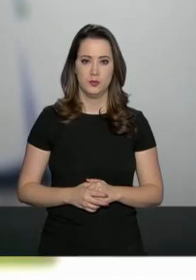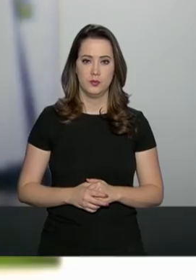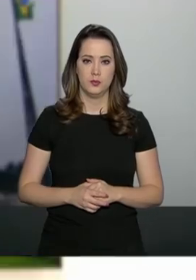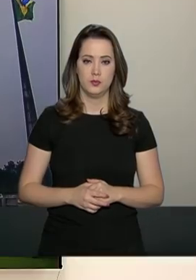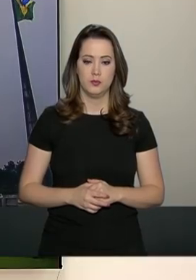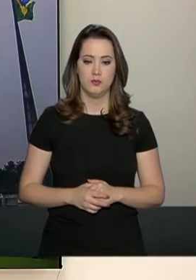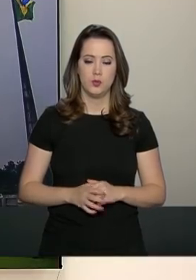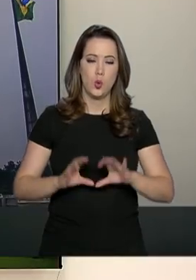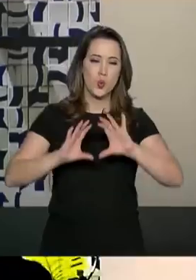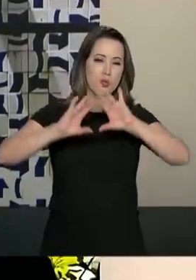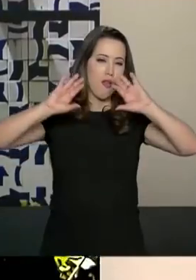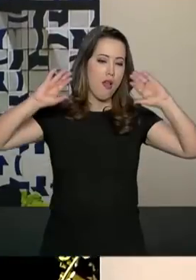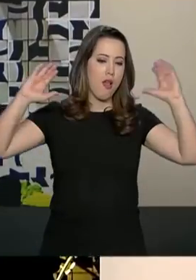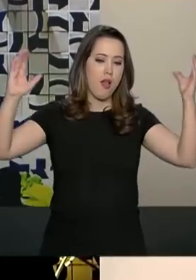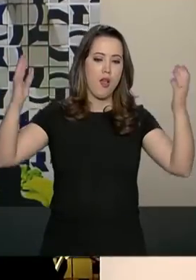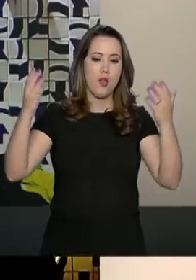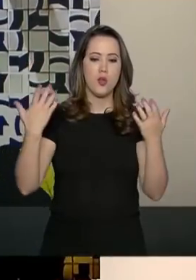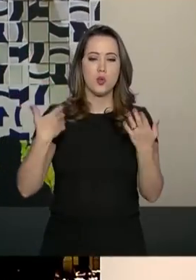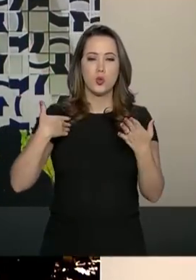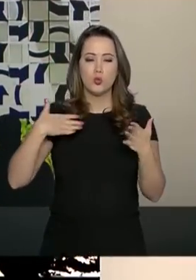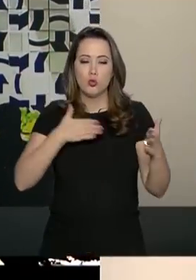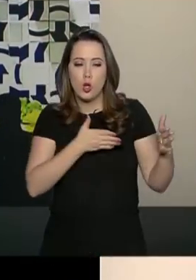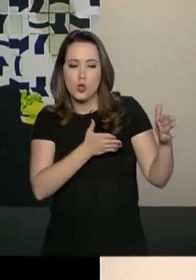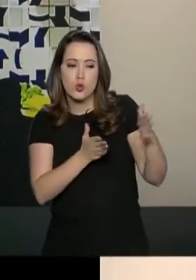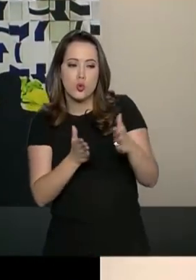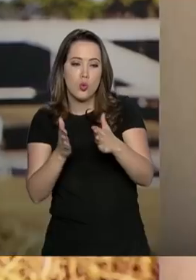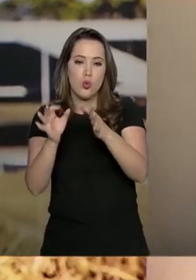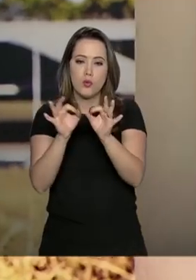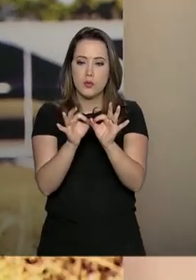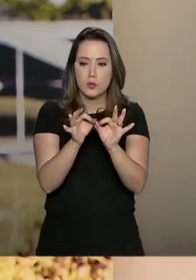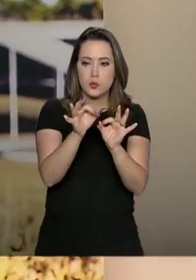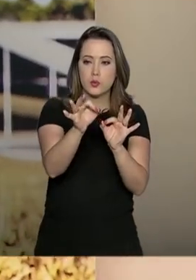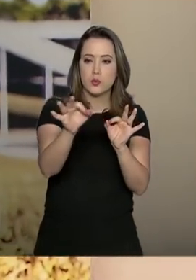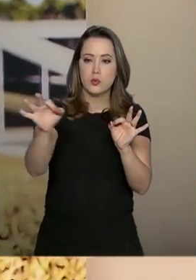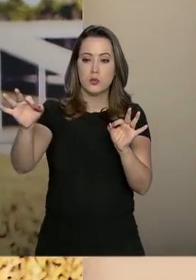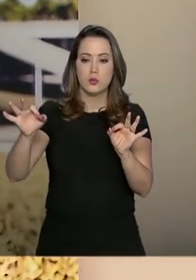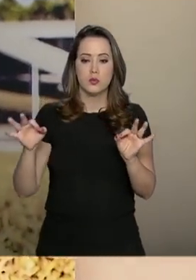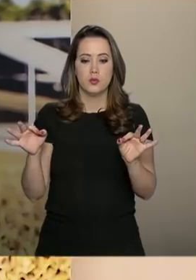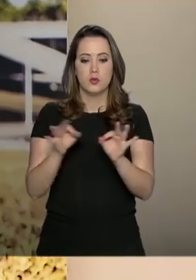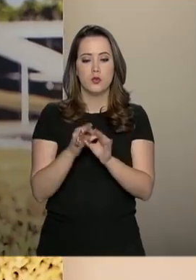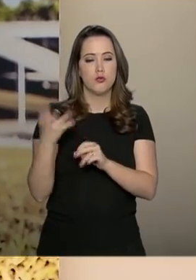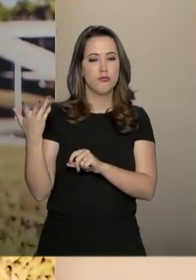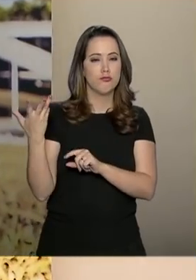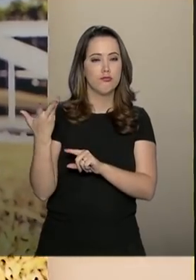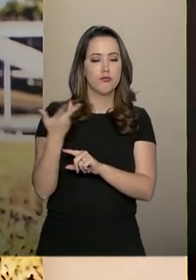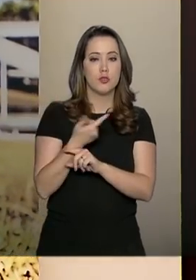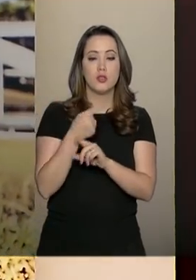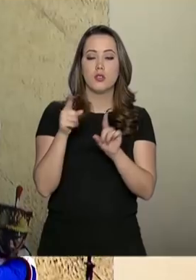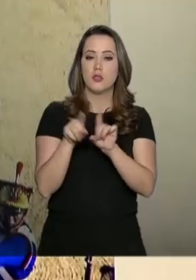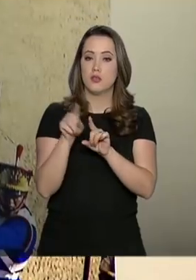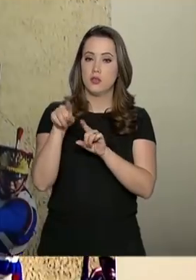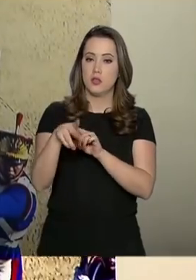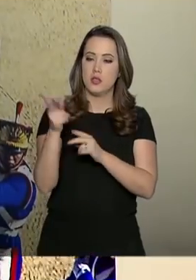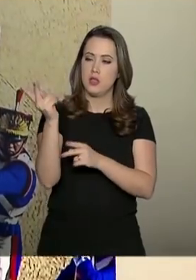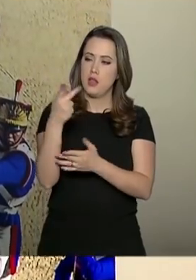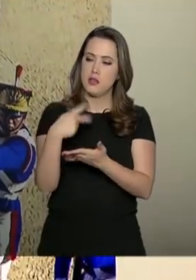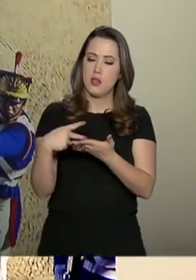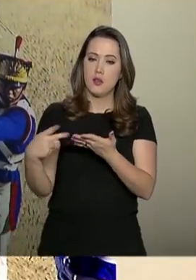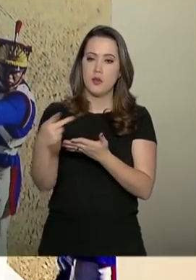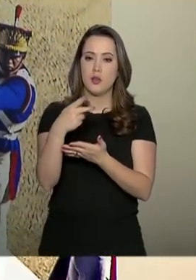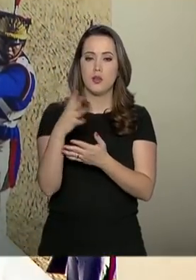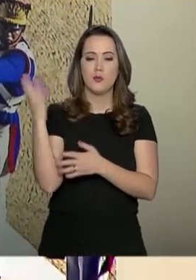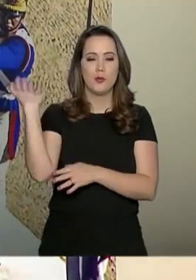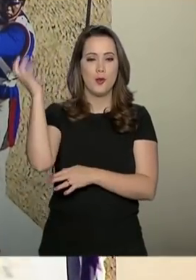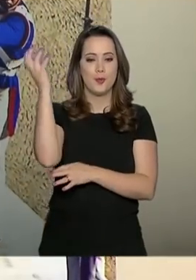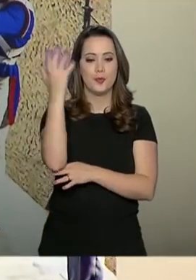O céu, as curvas e retas, o desenho único e a natureza singular, tudo contemplado